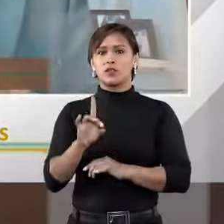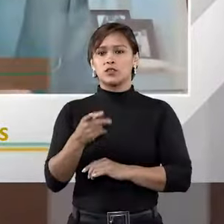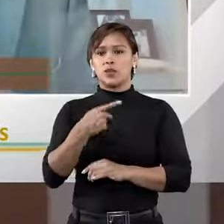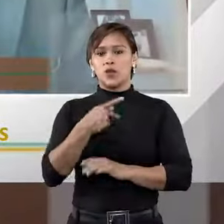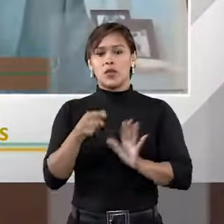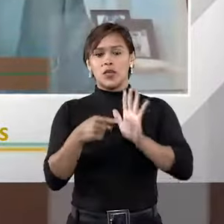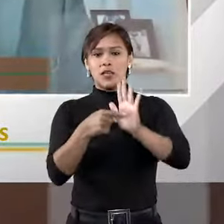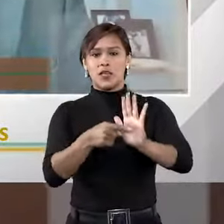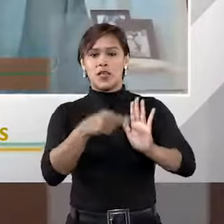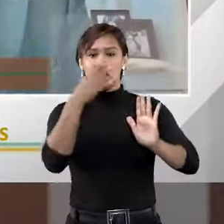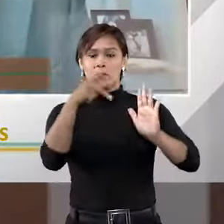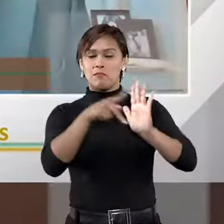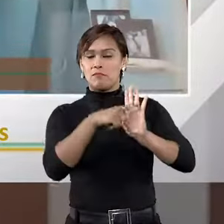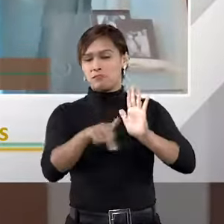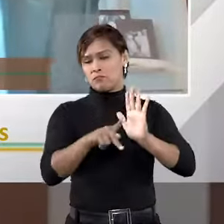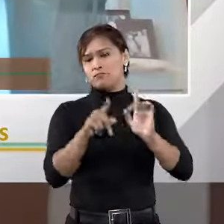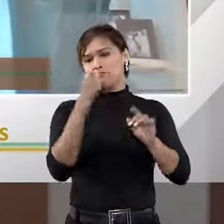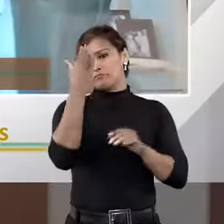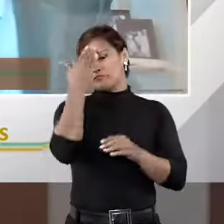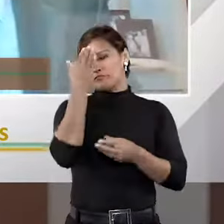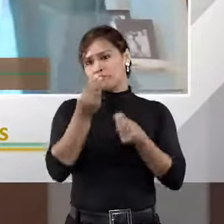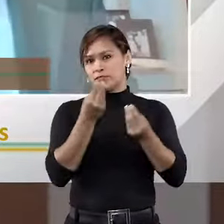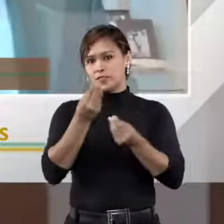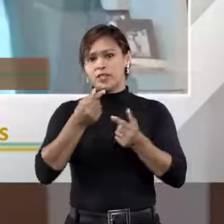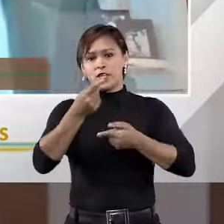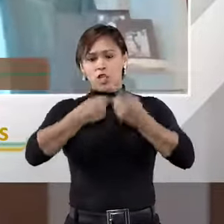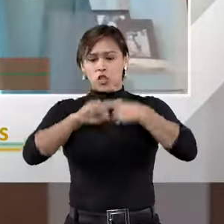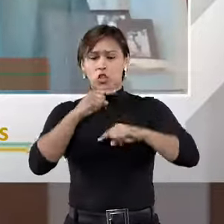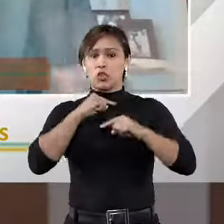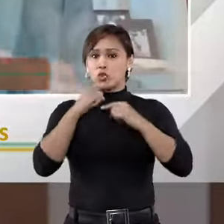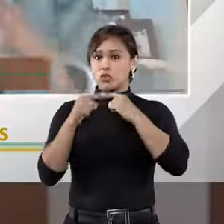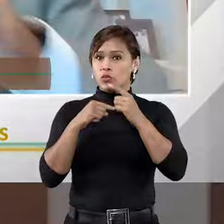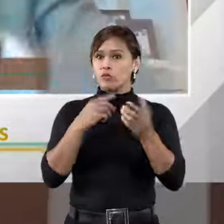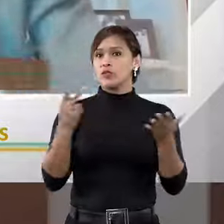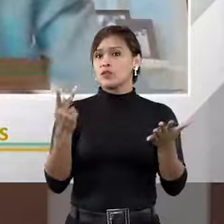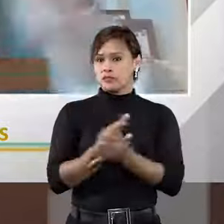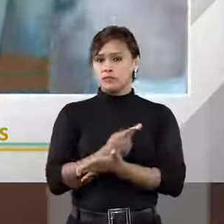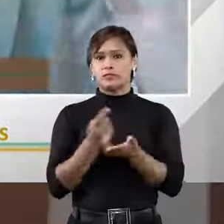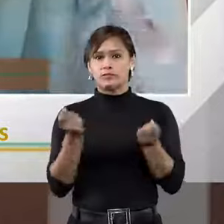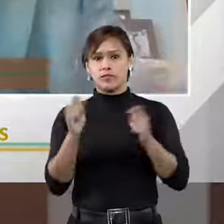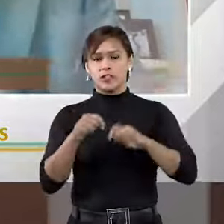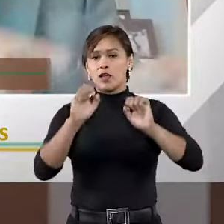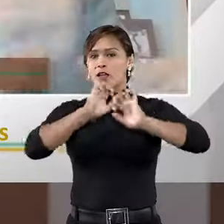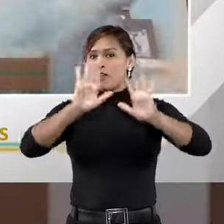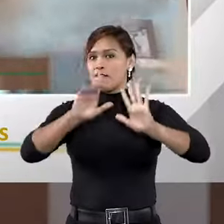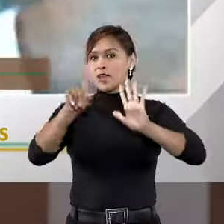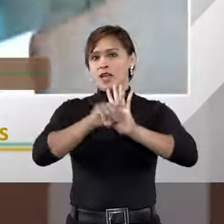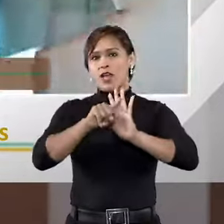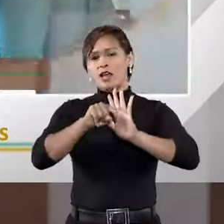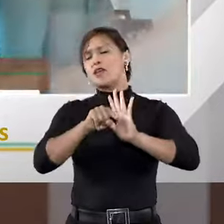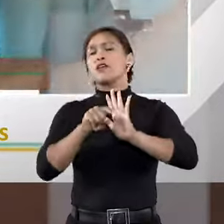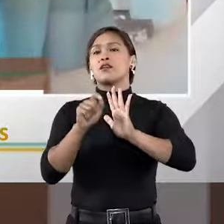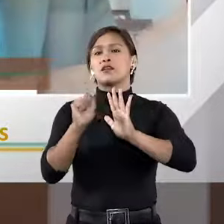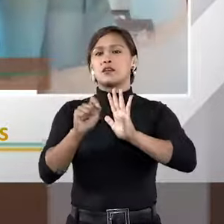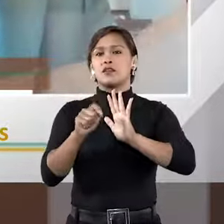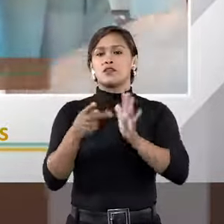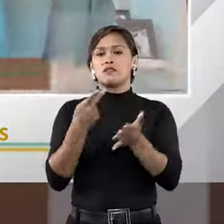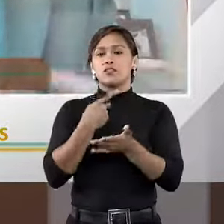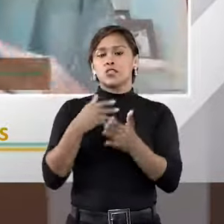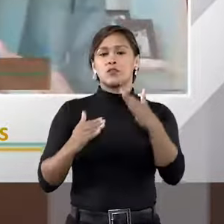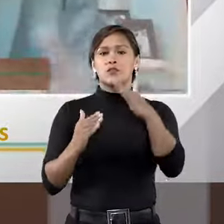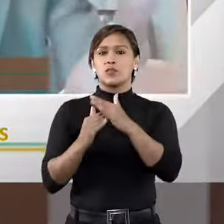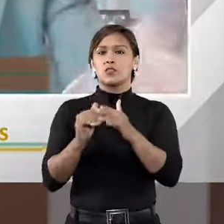ele mesmo sabe que é um impedimento, mas aquilo que ele sabe que pode gerar dúvida séria. Então, revelar não significa que ele vá ser reconhecido como impedido.